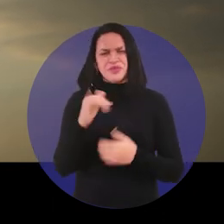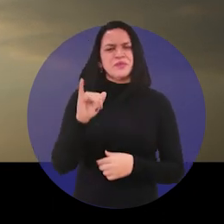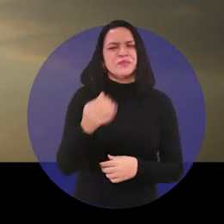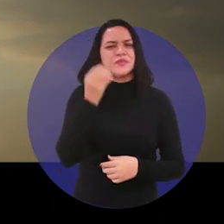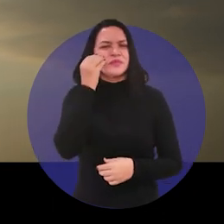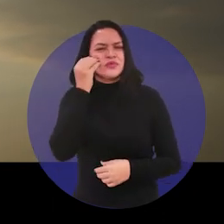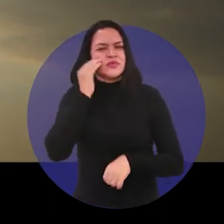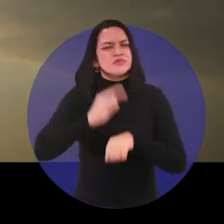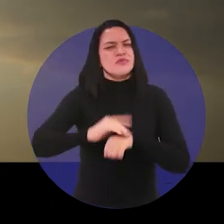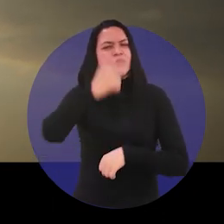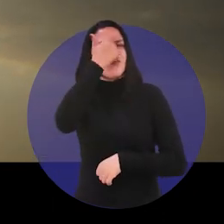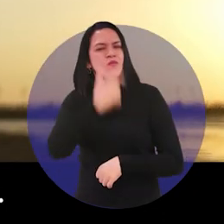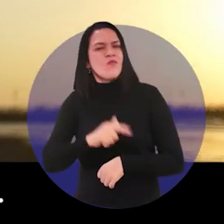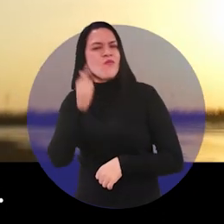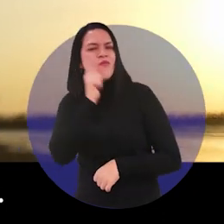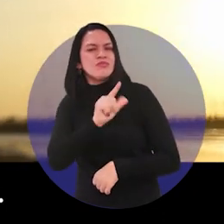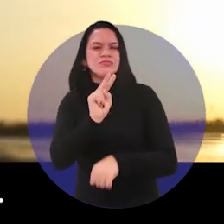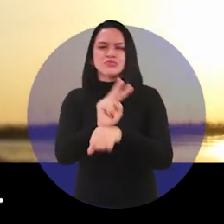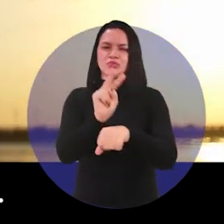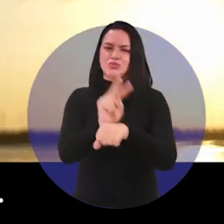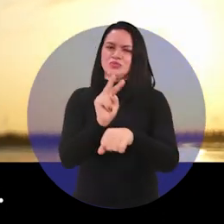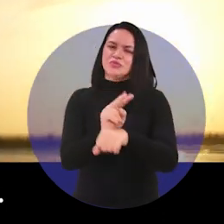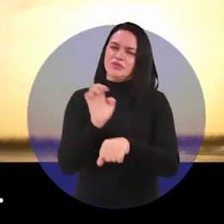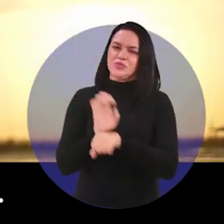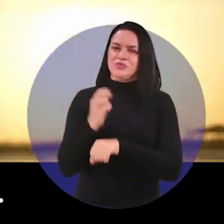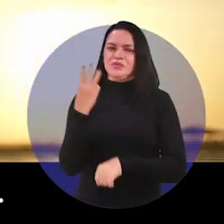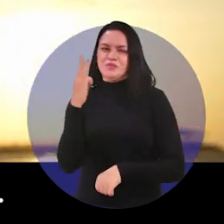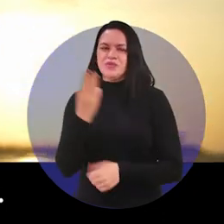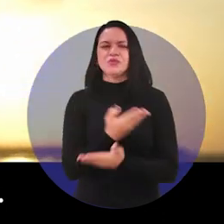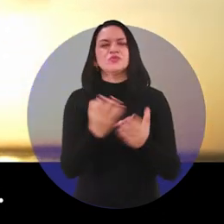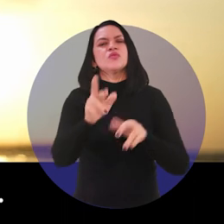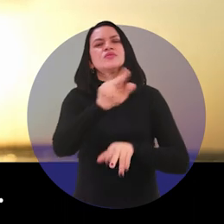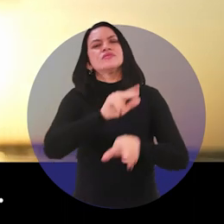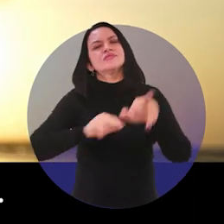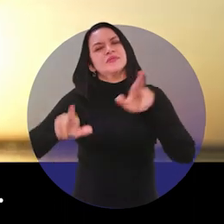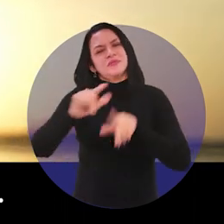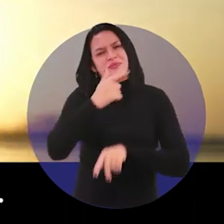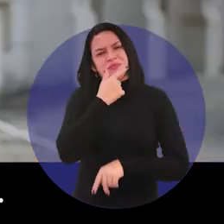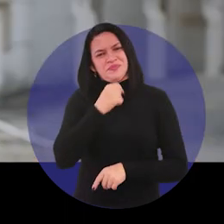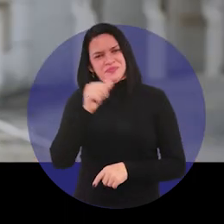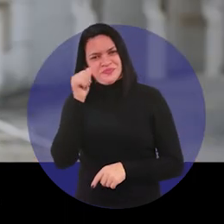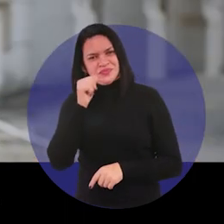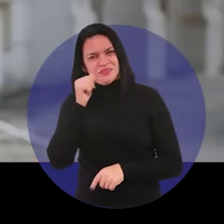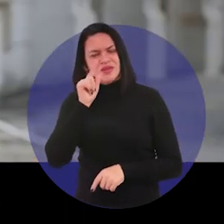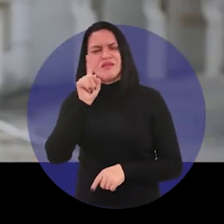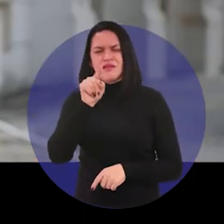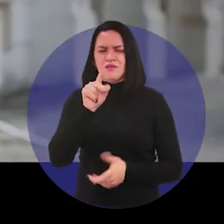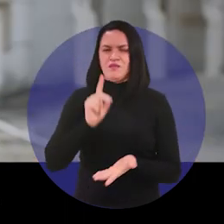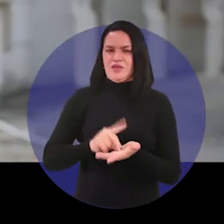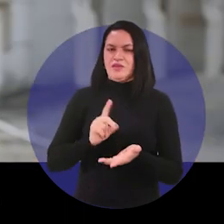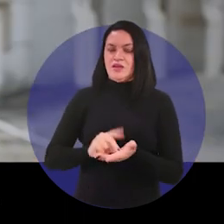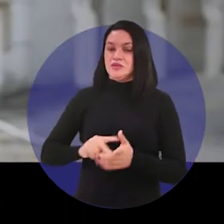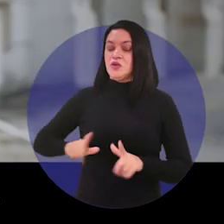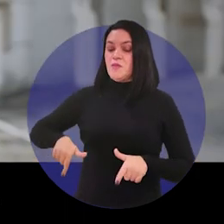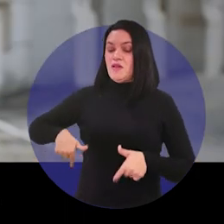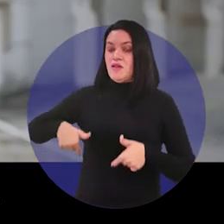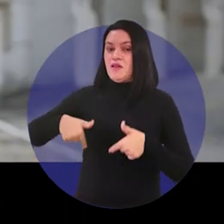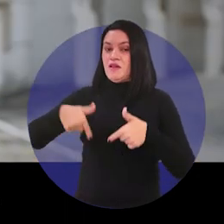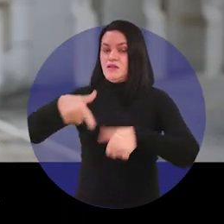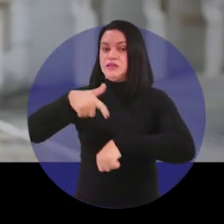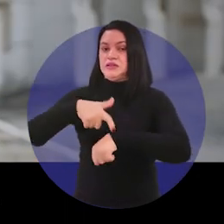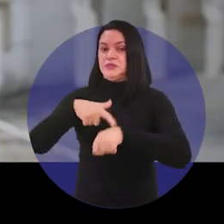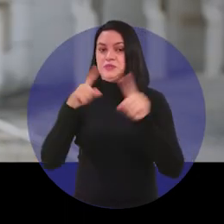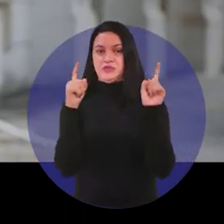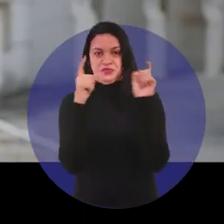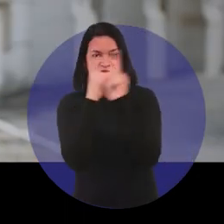oportunidade que eu tive de cuidar do nosso Estado, dos nossos irmãos e irmãs. É verdade que enfrentamos tempos